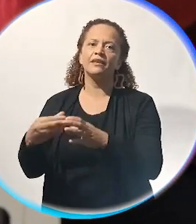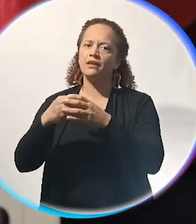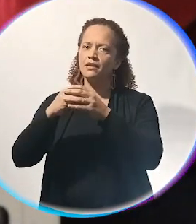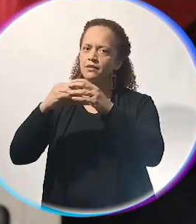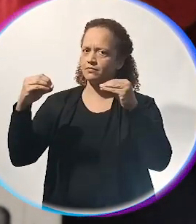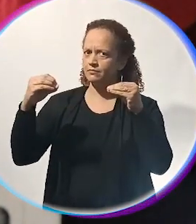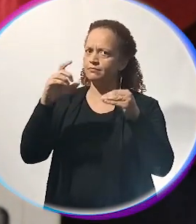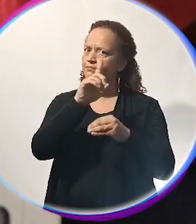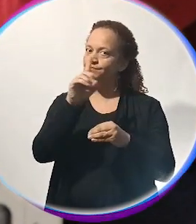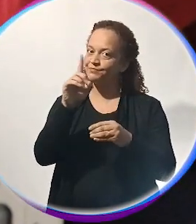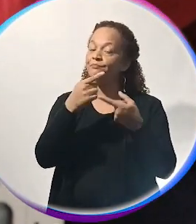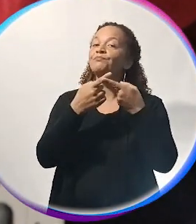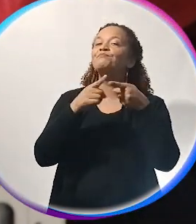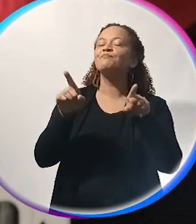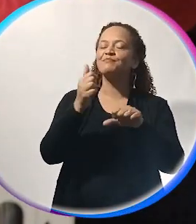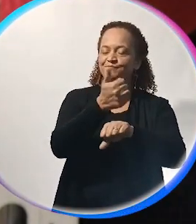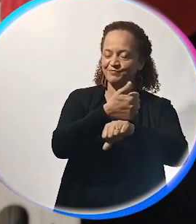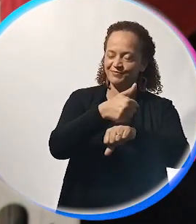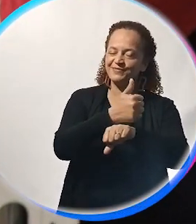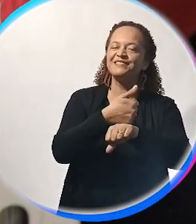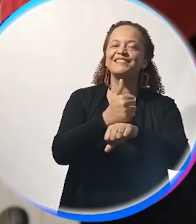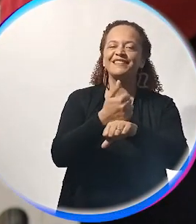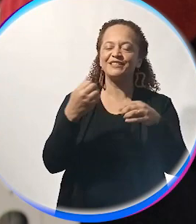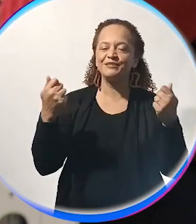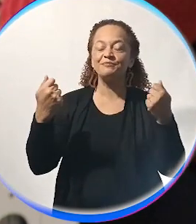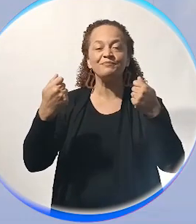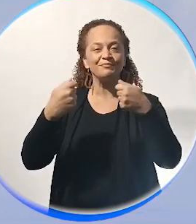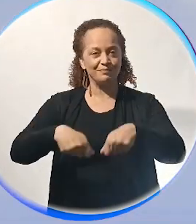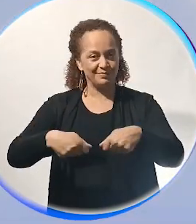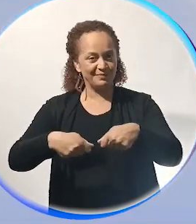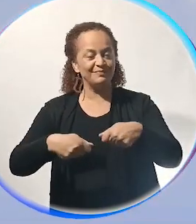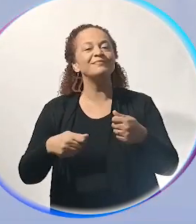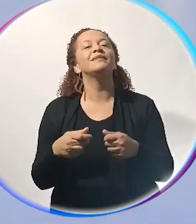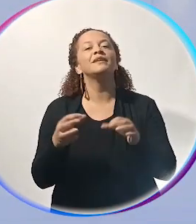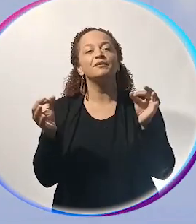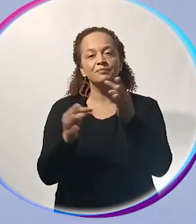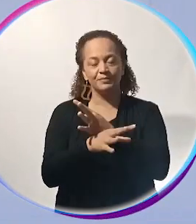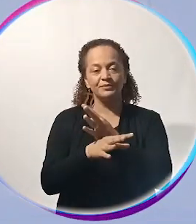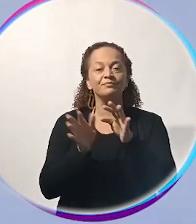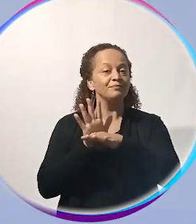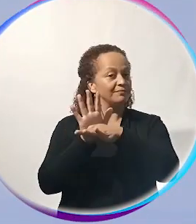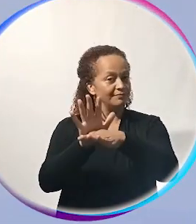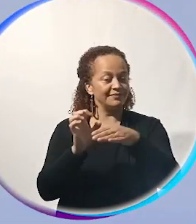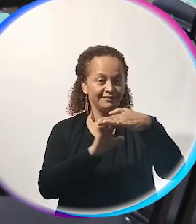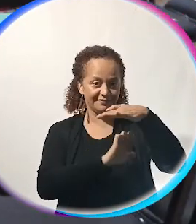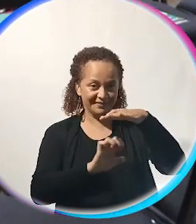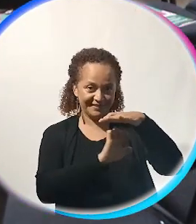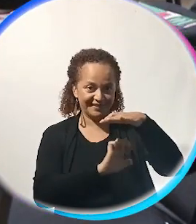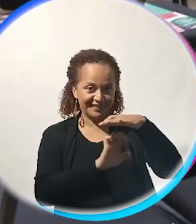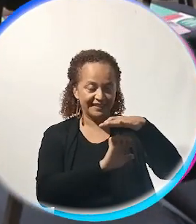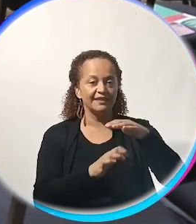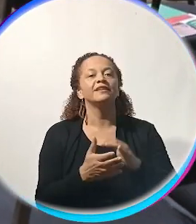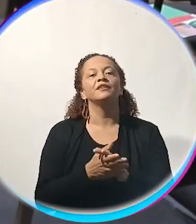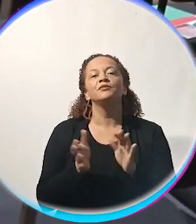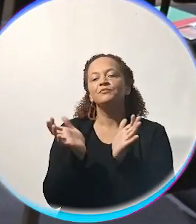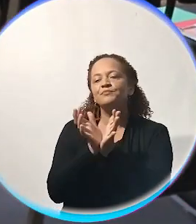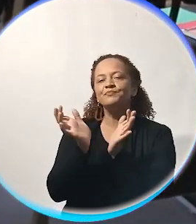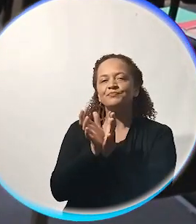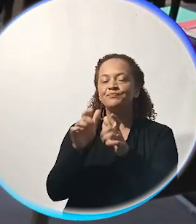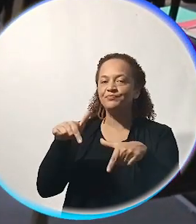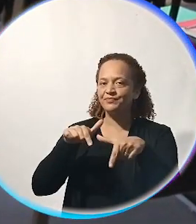uma cota, mas como um profissional capaz e preparado para colaborar com a empresa. O Departamento de